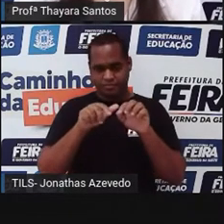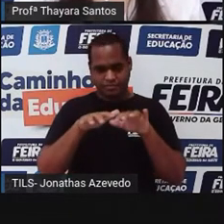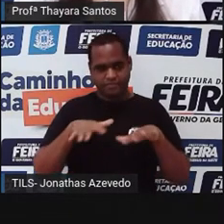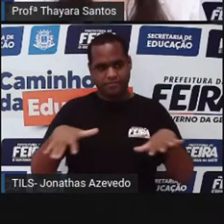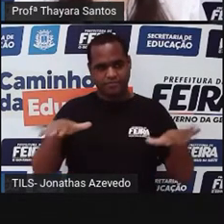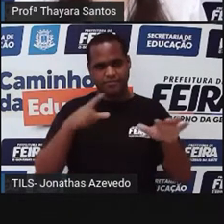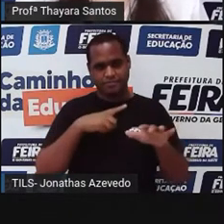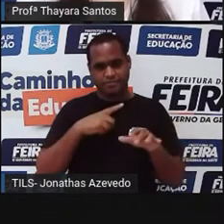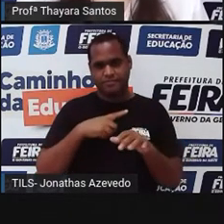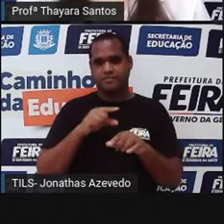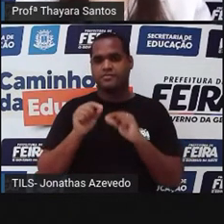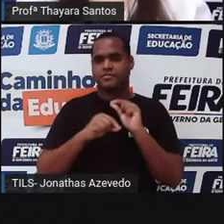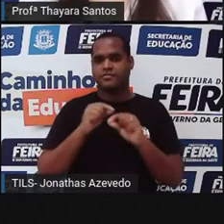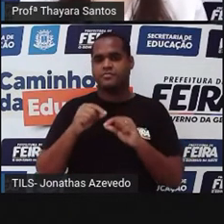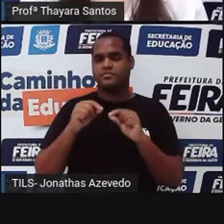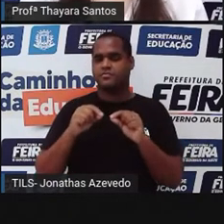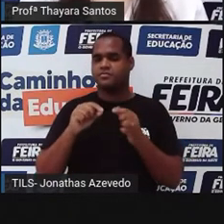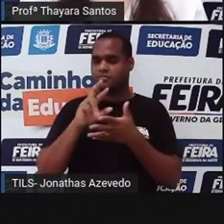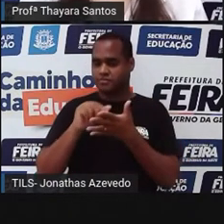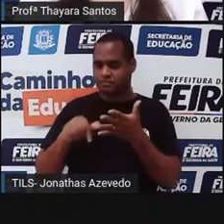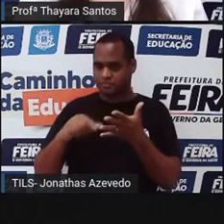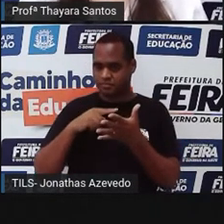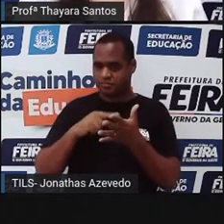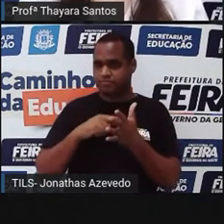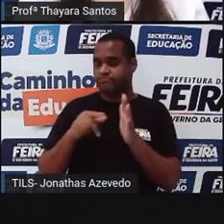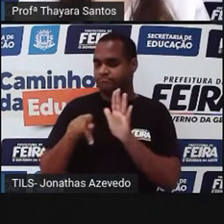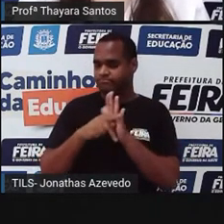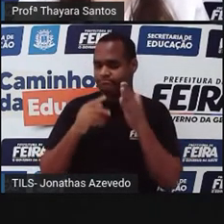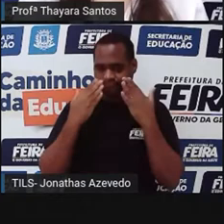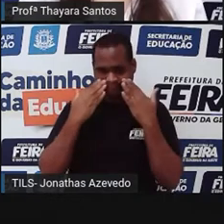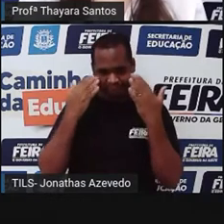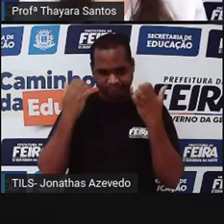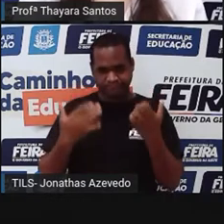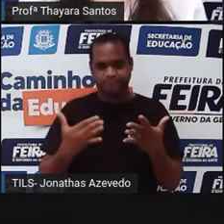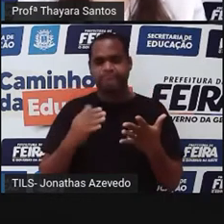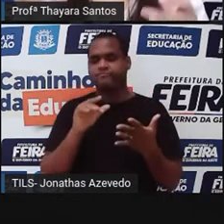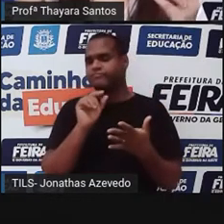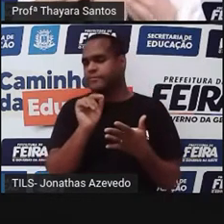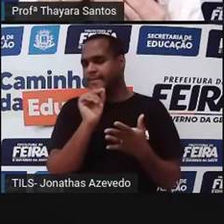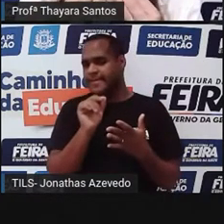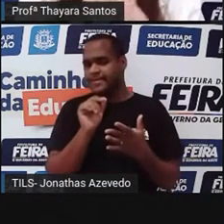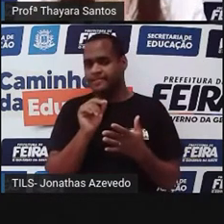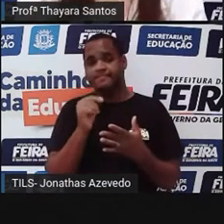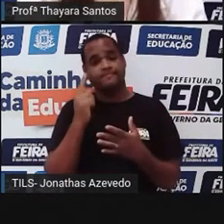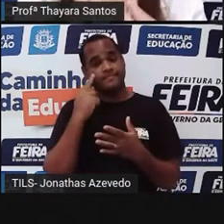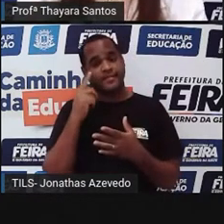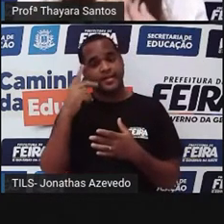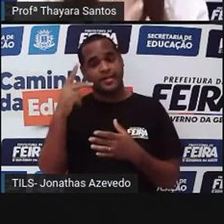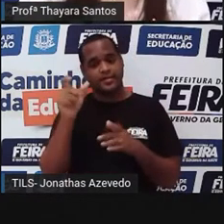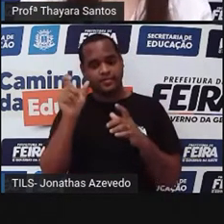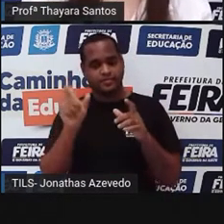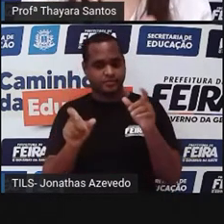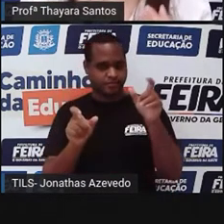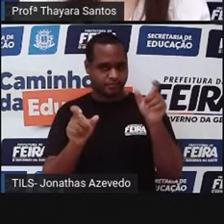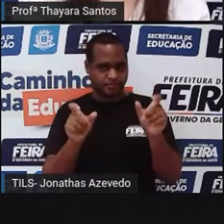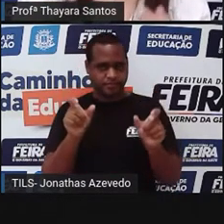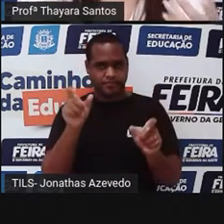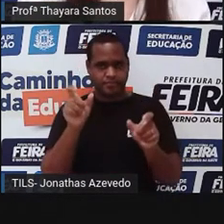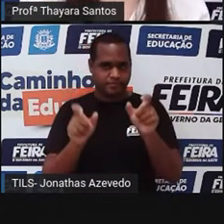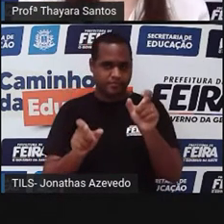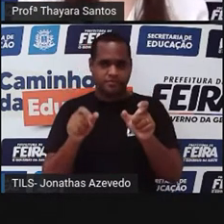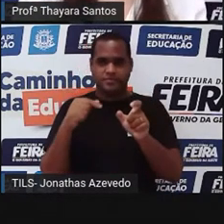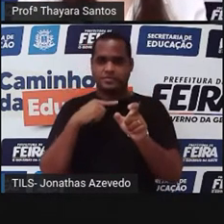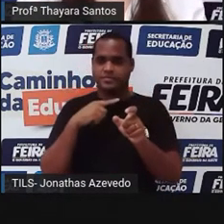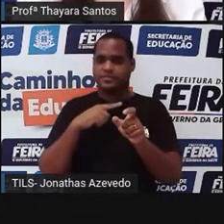da matéria? São aquelas que toda matéria apresenta. Então, aquela característica que toda matéria tem